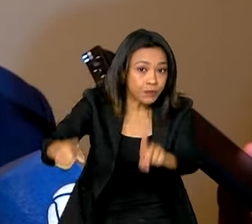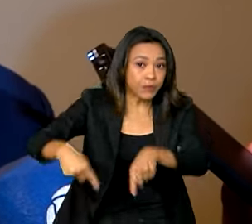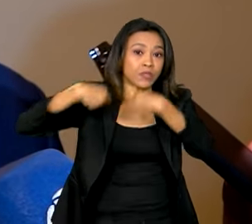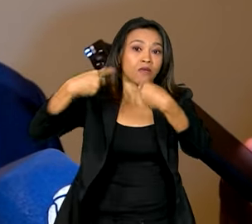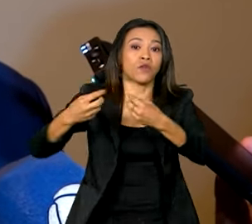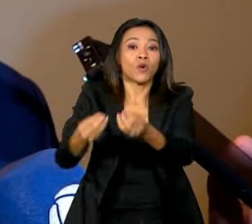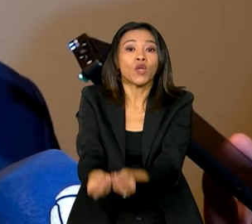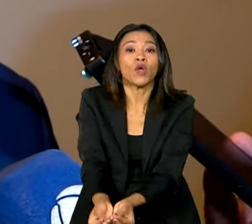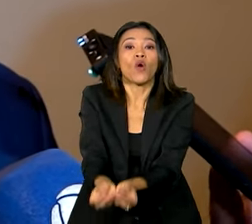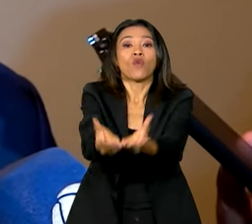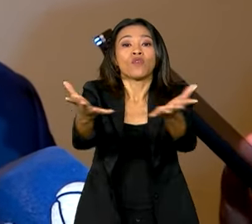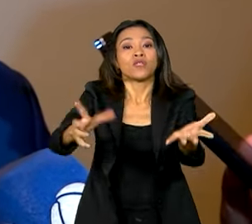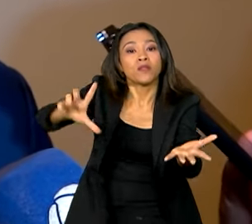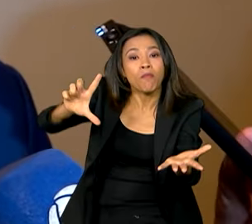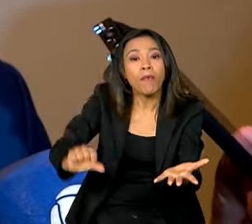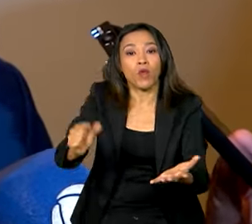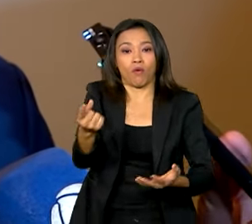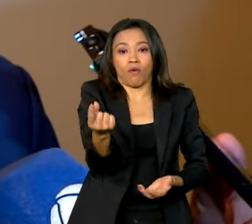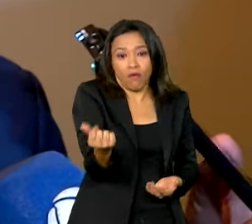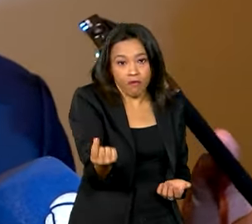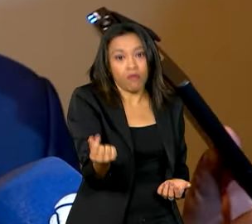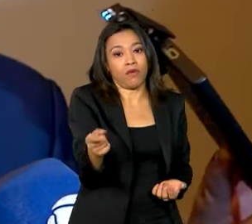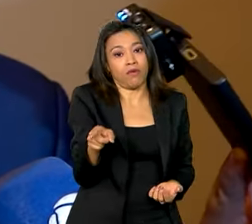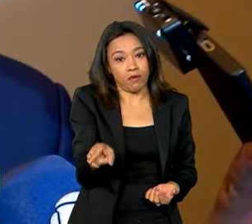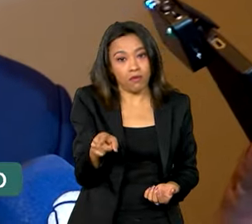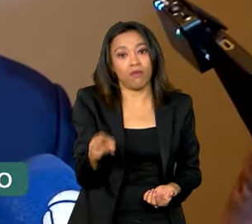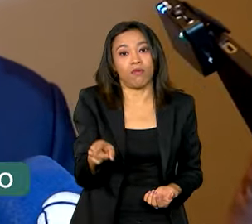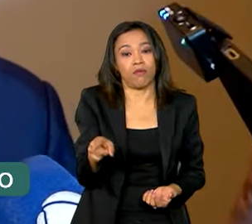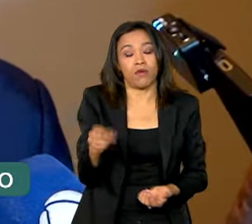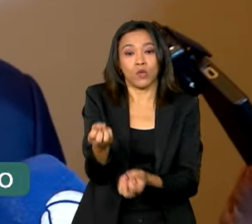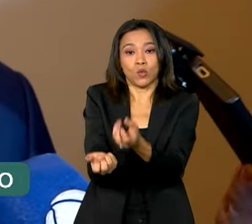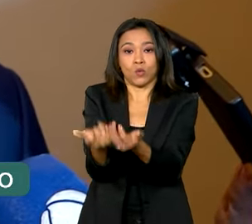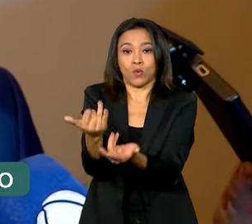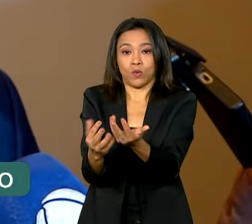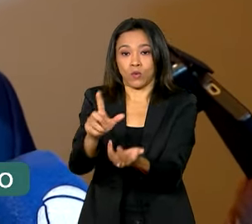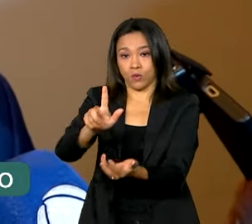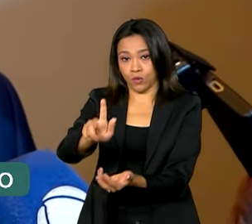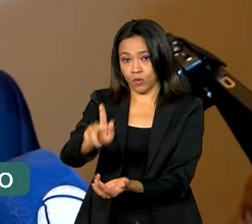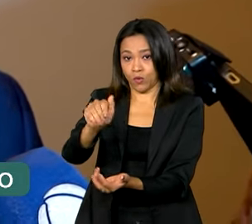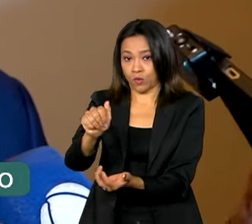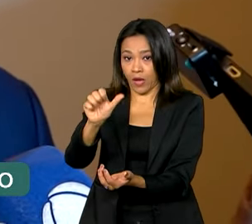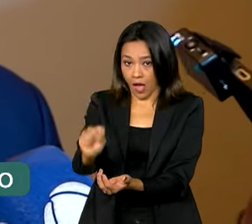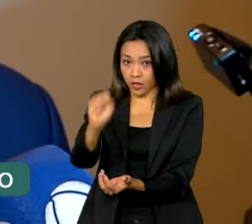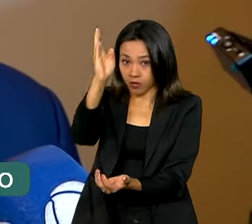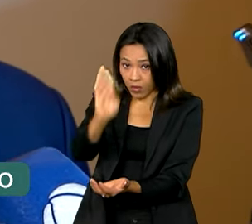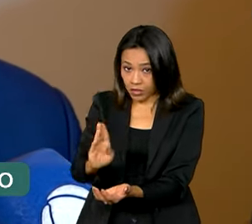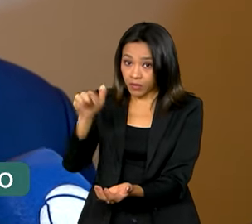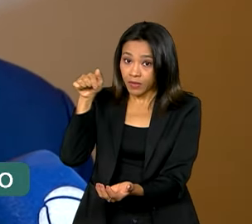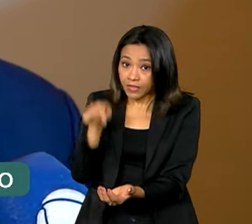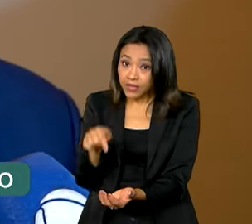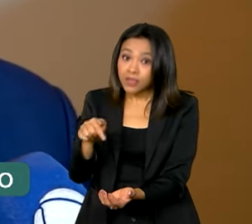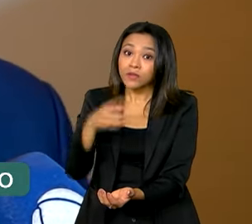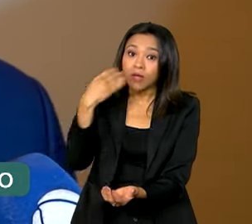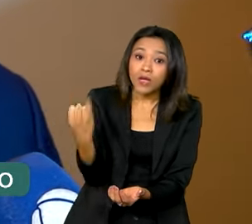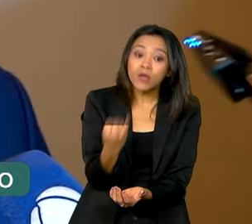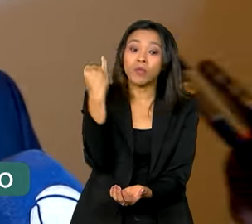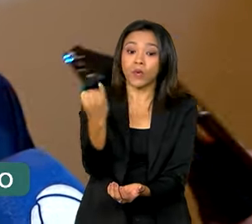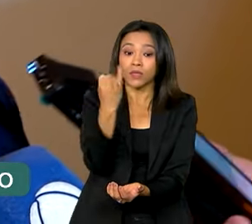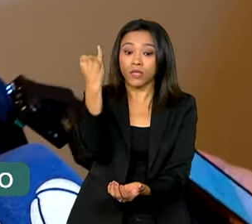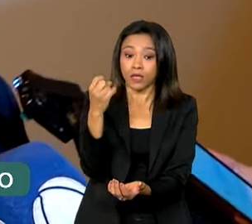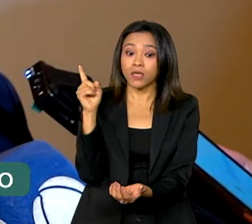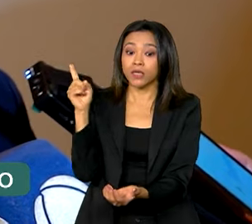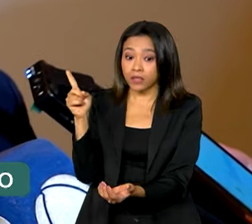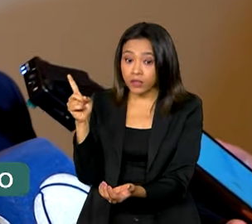a oferta e, consequentemente, diminuir o preço do gás no Brasil. É importantíssimo para a gente reindustrializar, para a gente